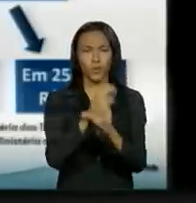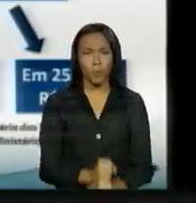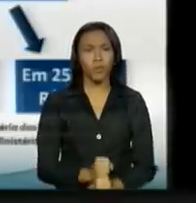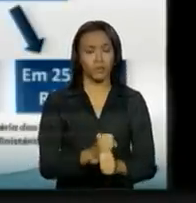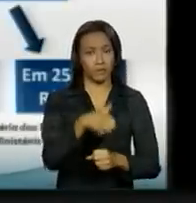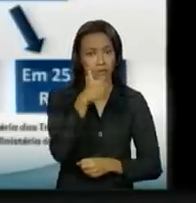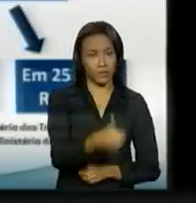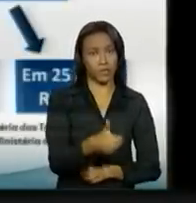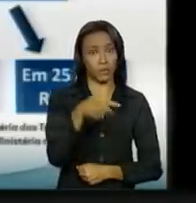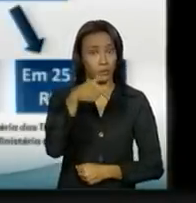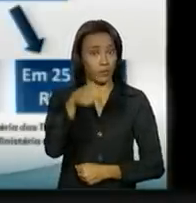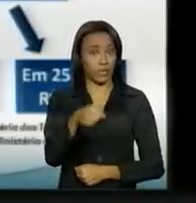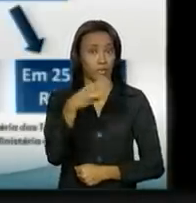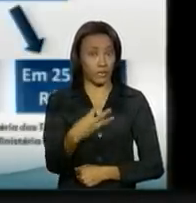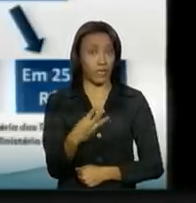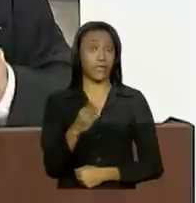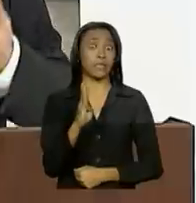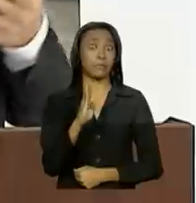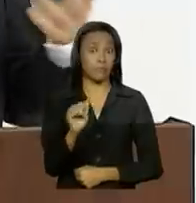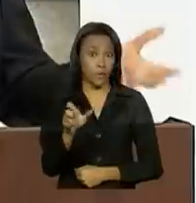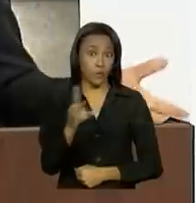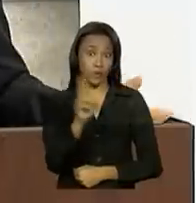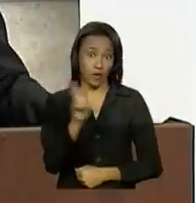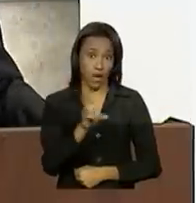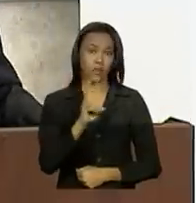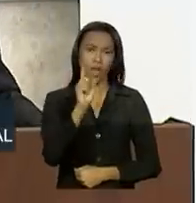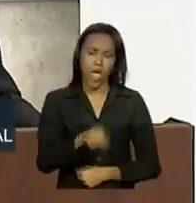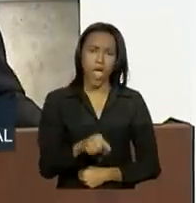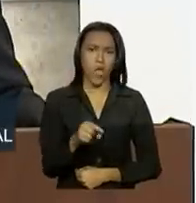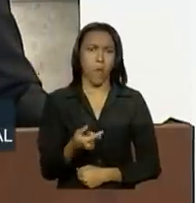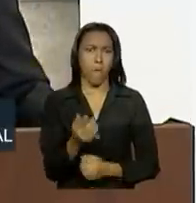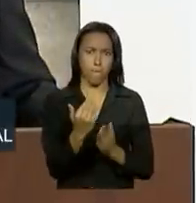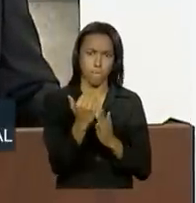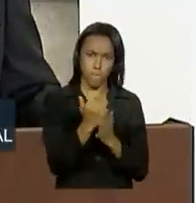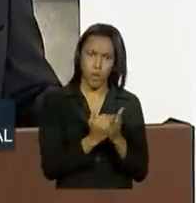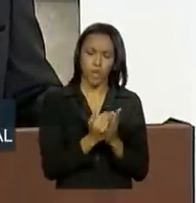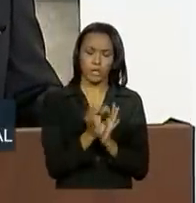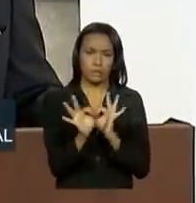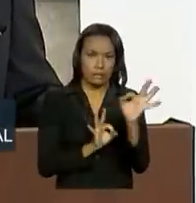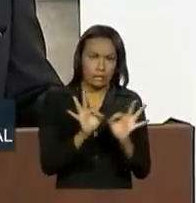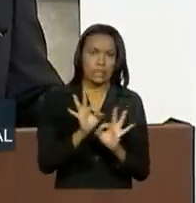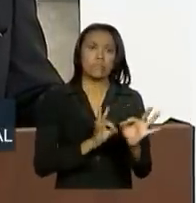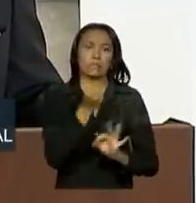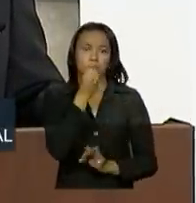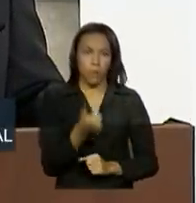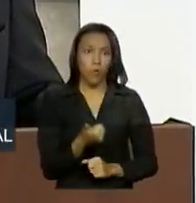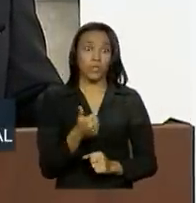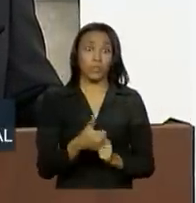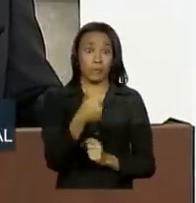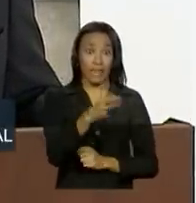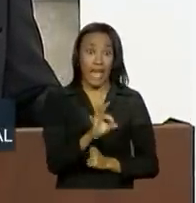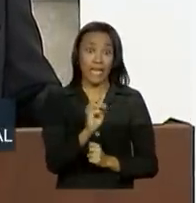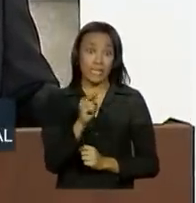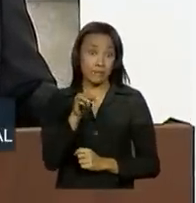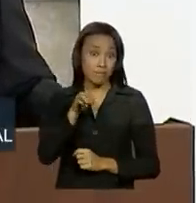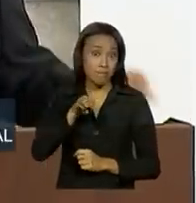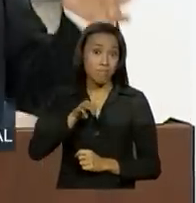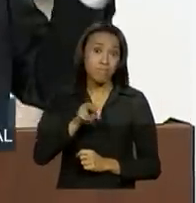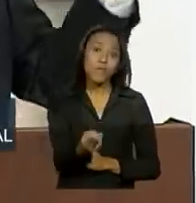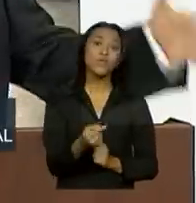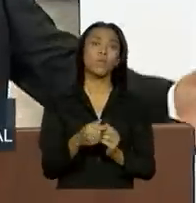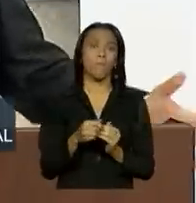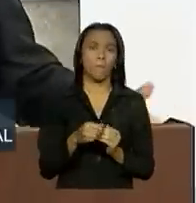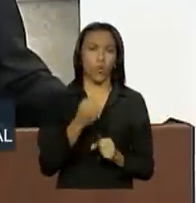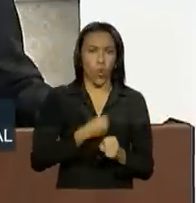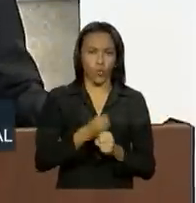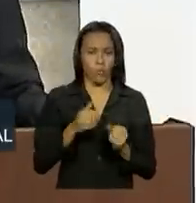133 bilhões de reais. É um plano muito ambicioso, são cerca de 10 mil quilômetros de ferrovia, mais